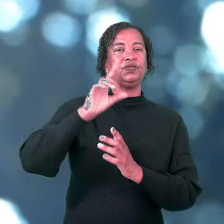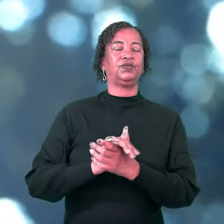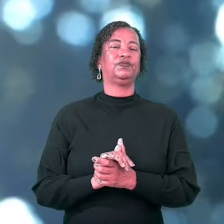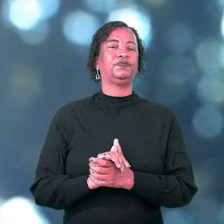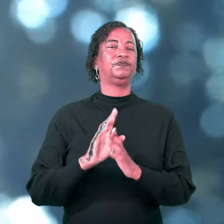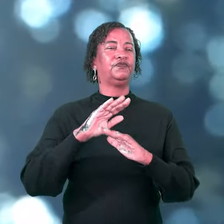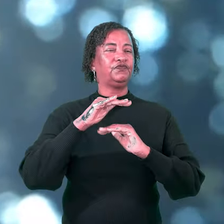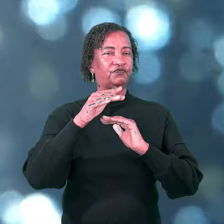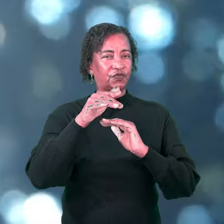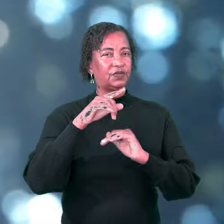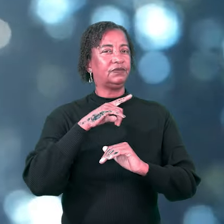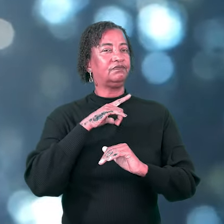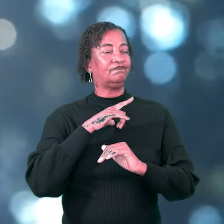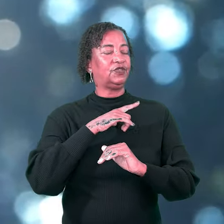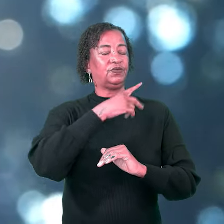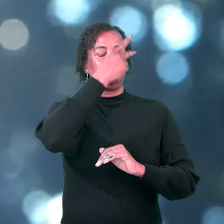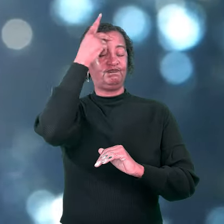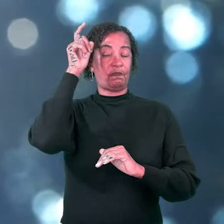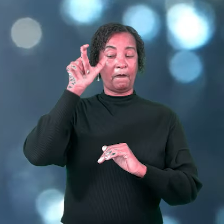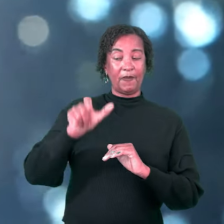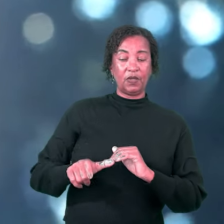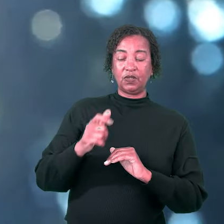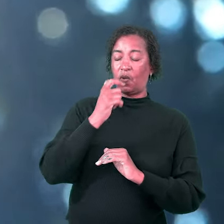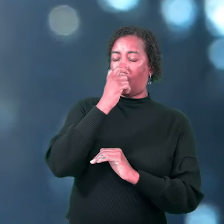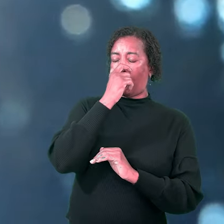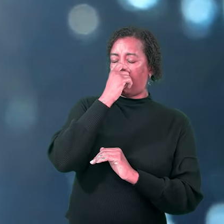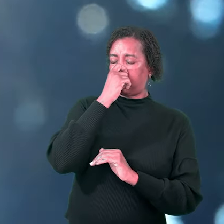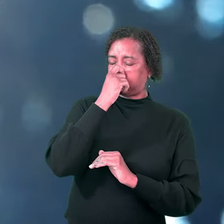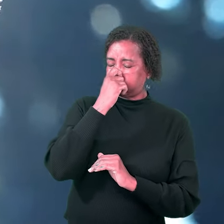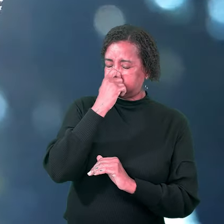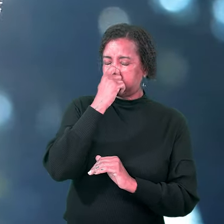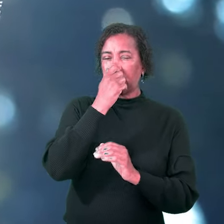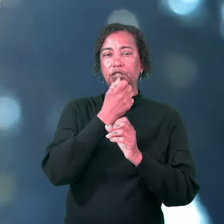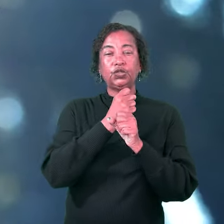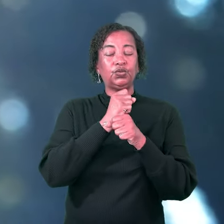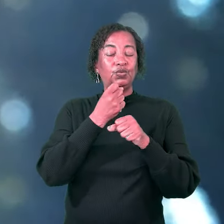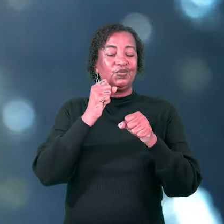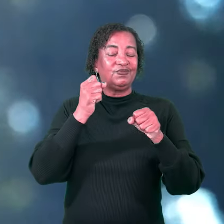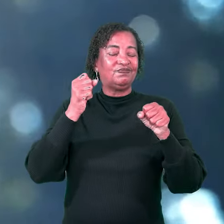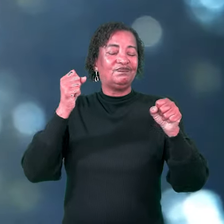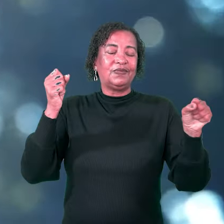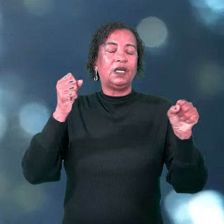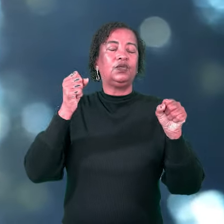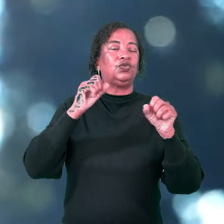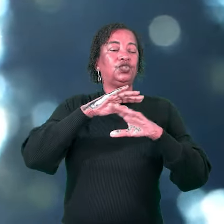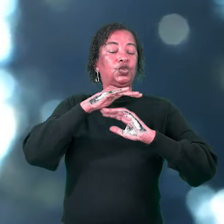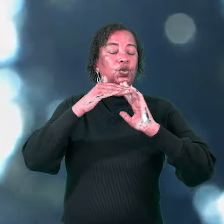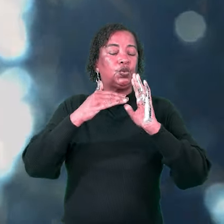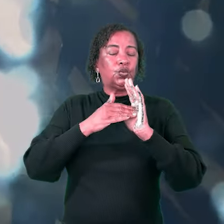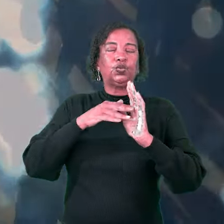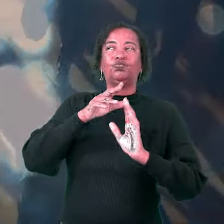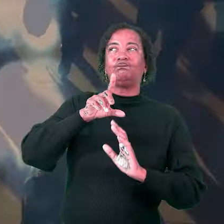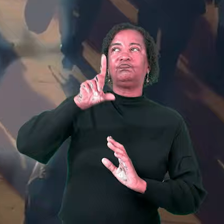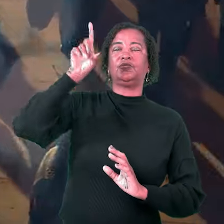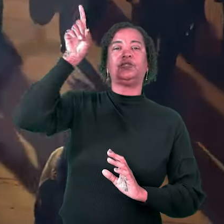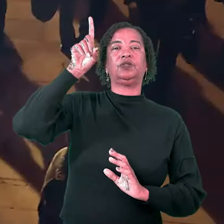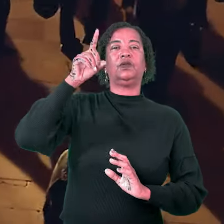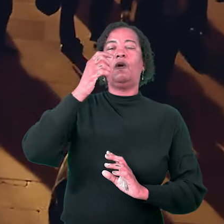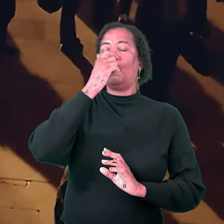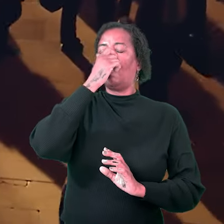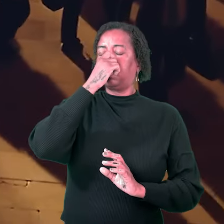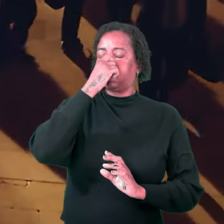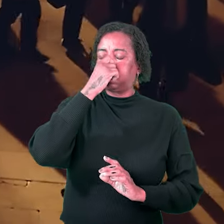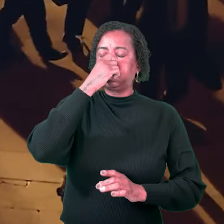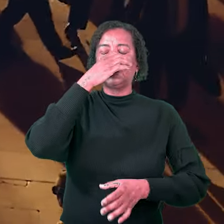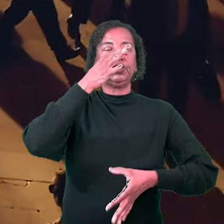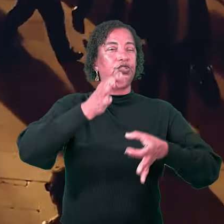estão feridos, você tem de ser alguém cheio de todo o maior de Deus. Ser cheio da justiça